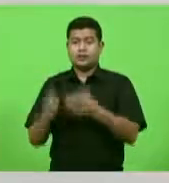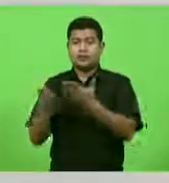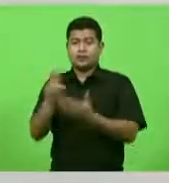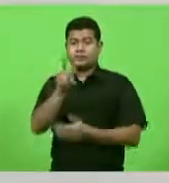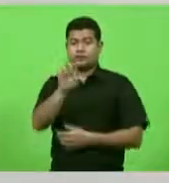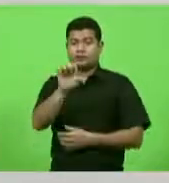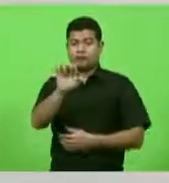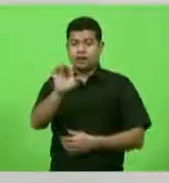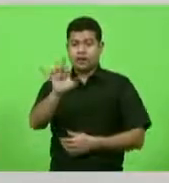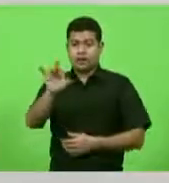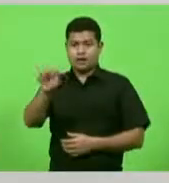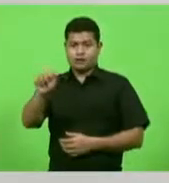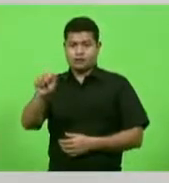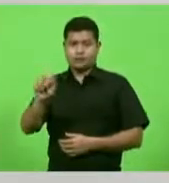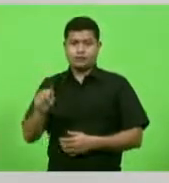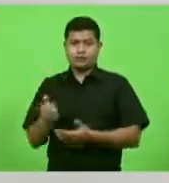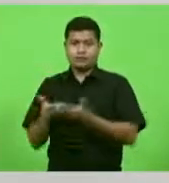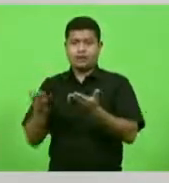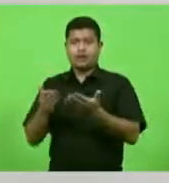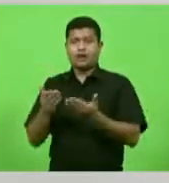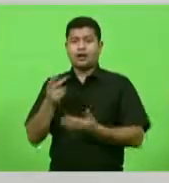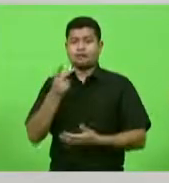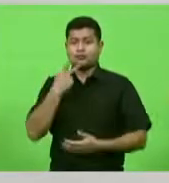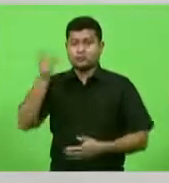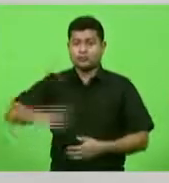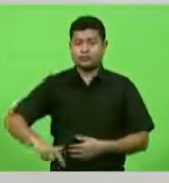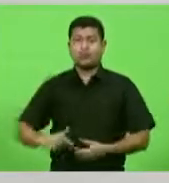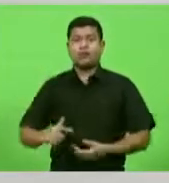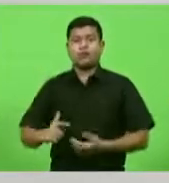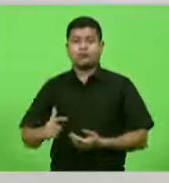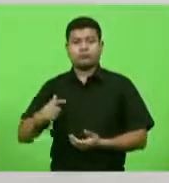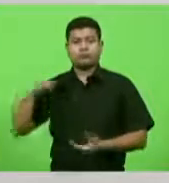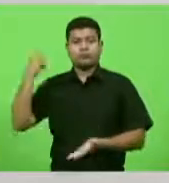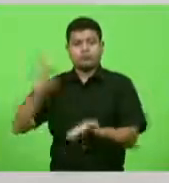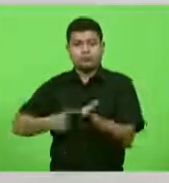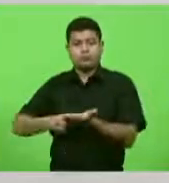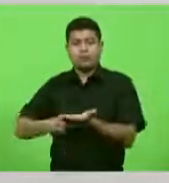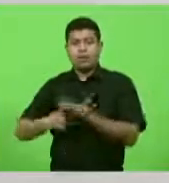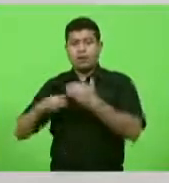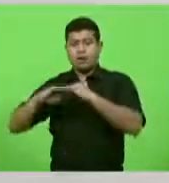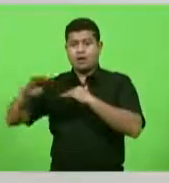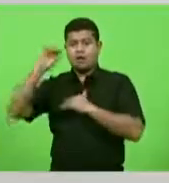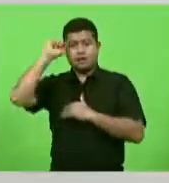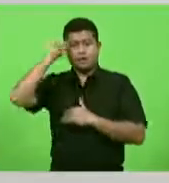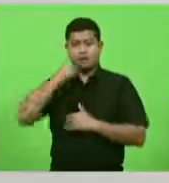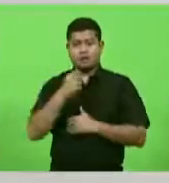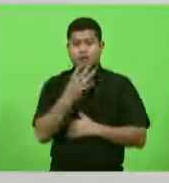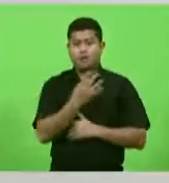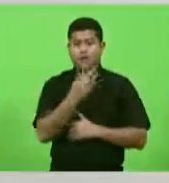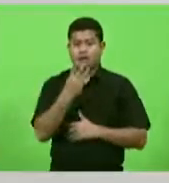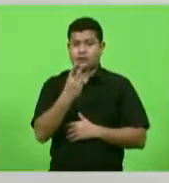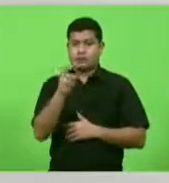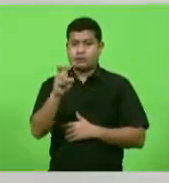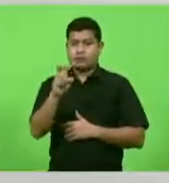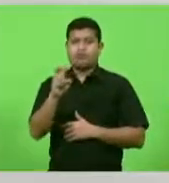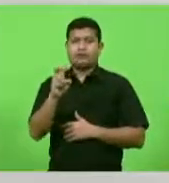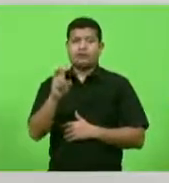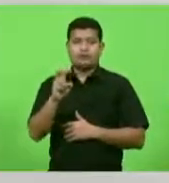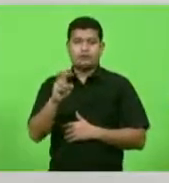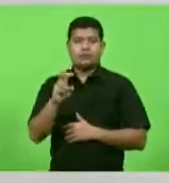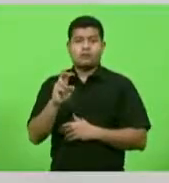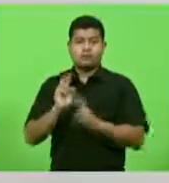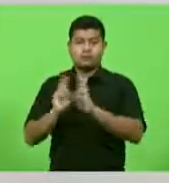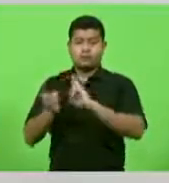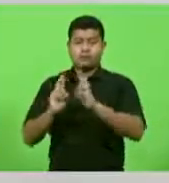que ele reforçou o compromisso com a pavimentação da SC-435. Pavimentação essa